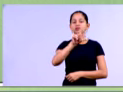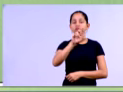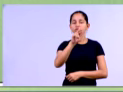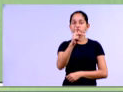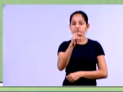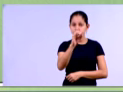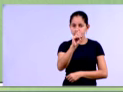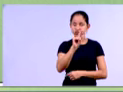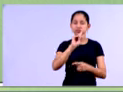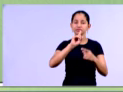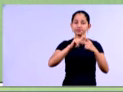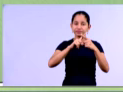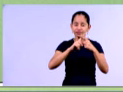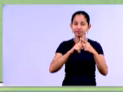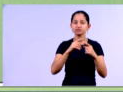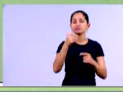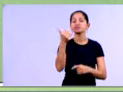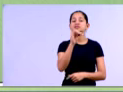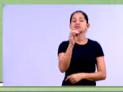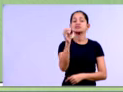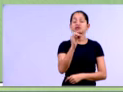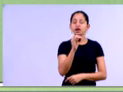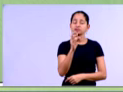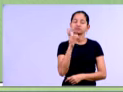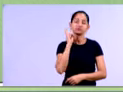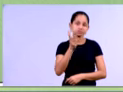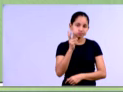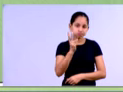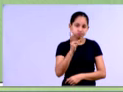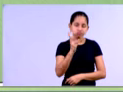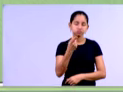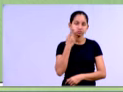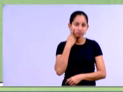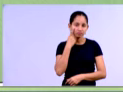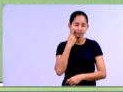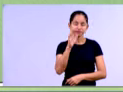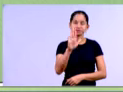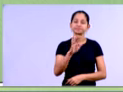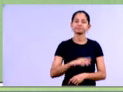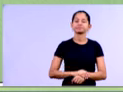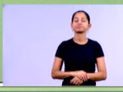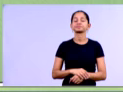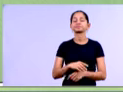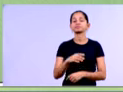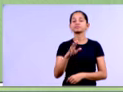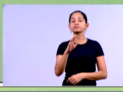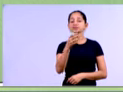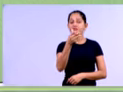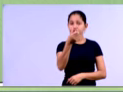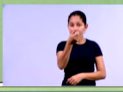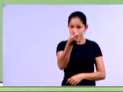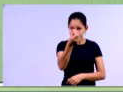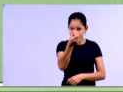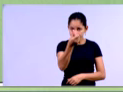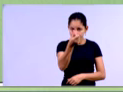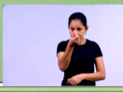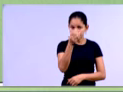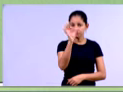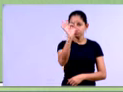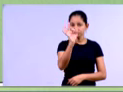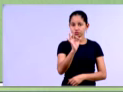vezes 100. Então, nós vamos ter aí uma análise vertical das disponibilidades de 6%, ok?